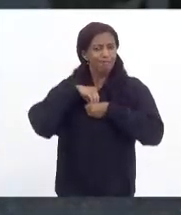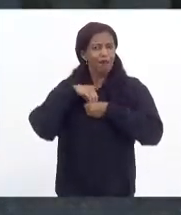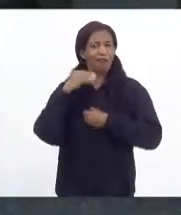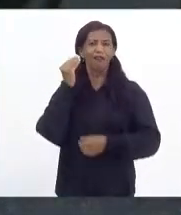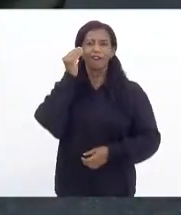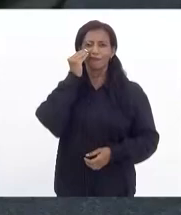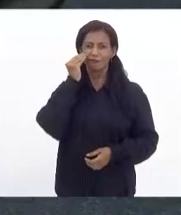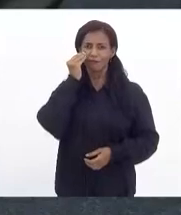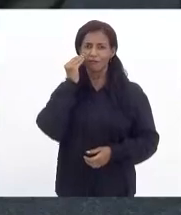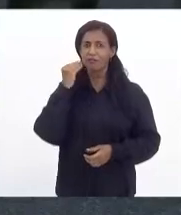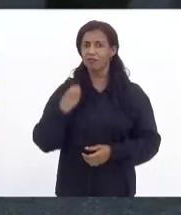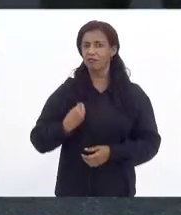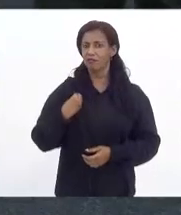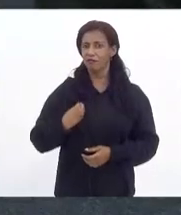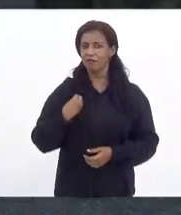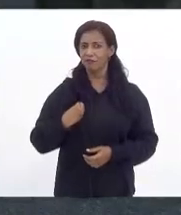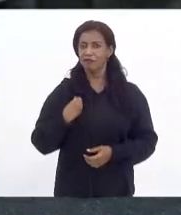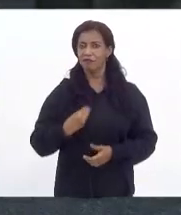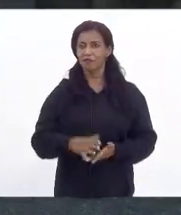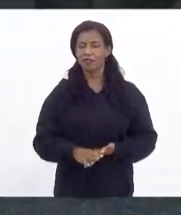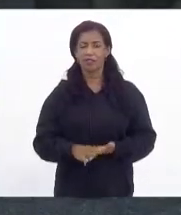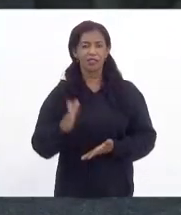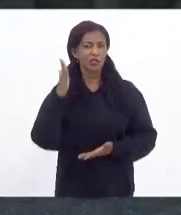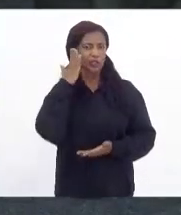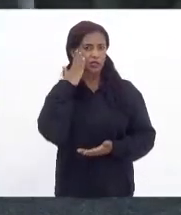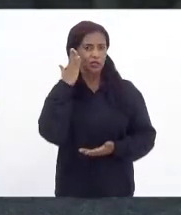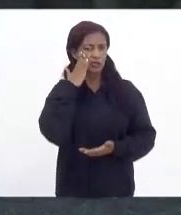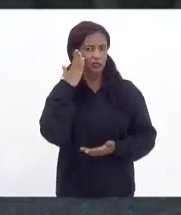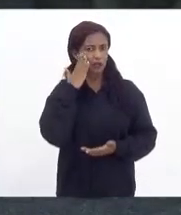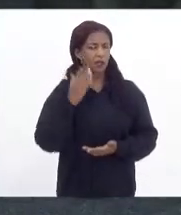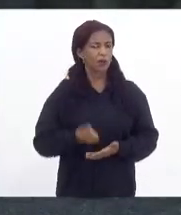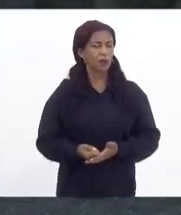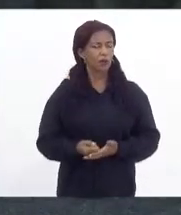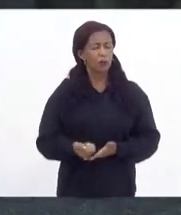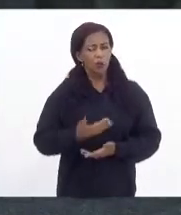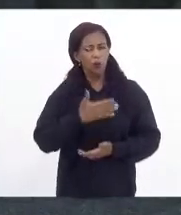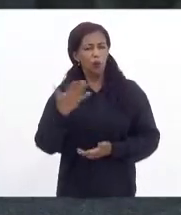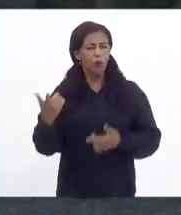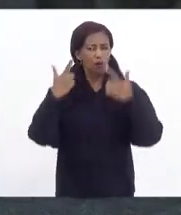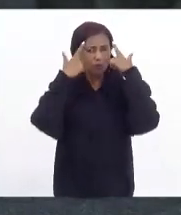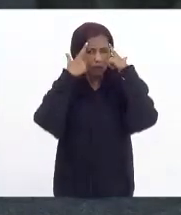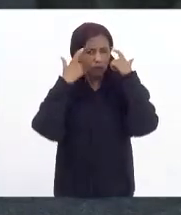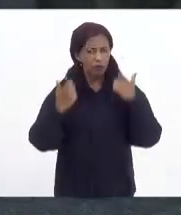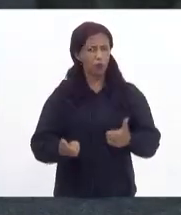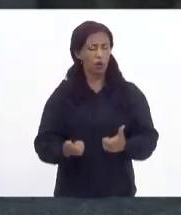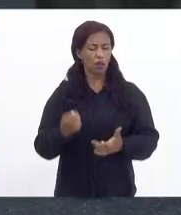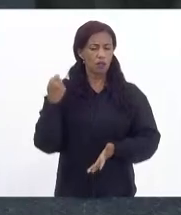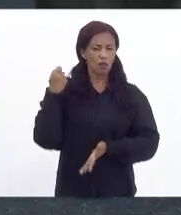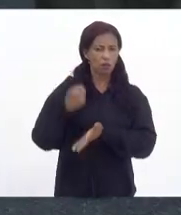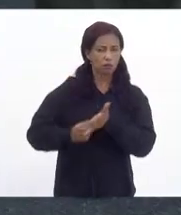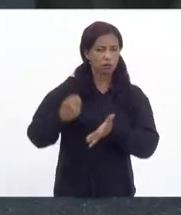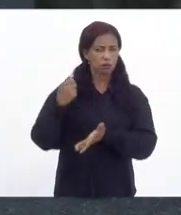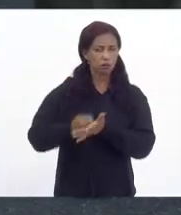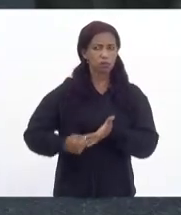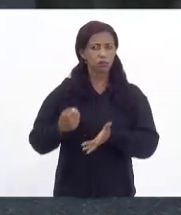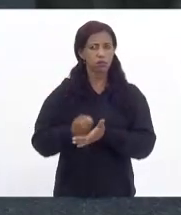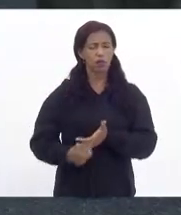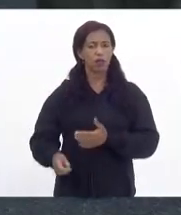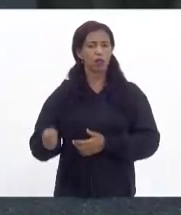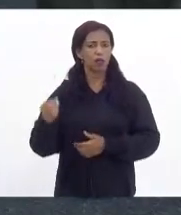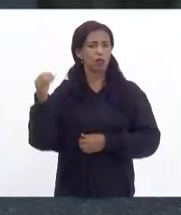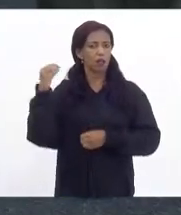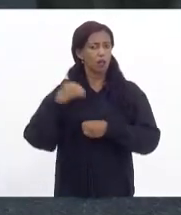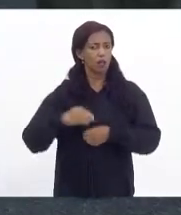experiência de conviver e de saber o quanto a violência perpetrada às